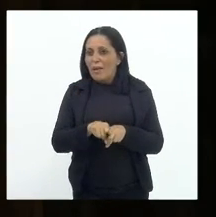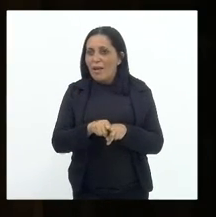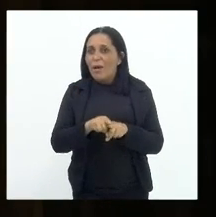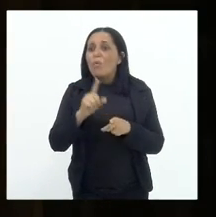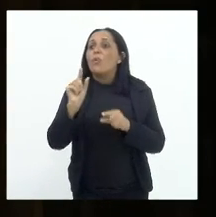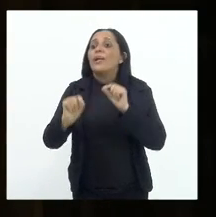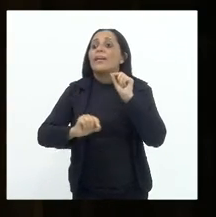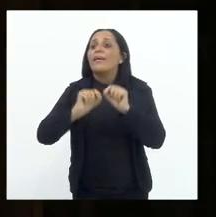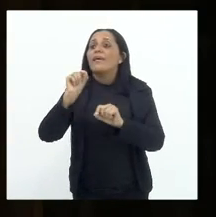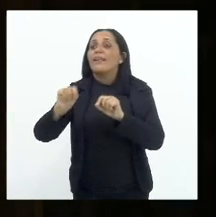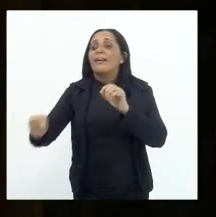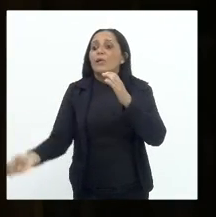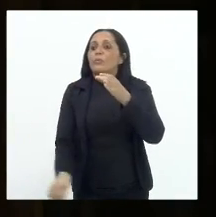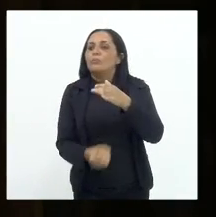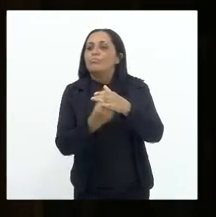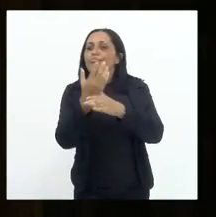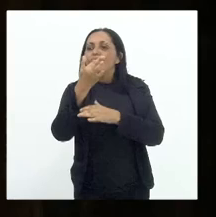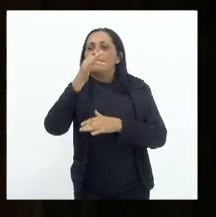primavera,